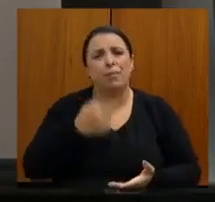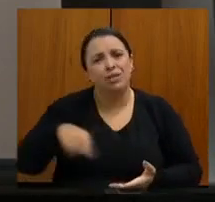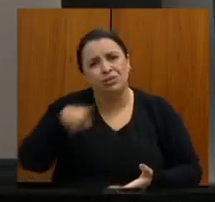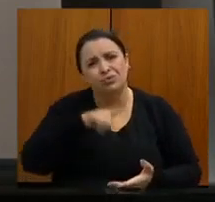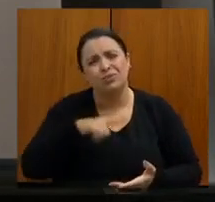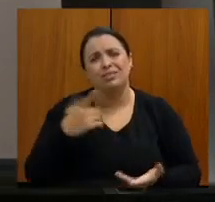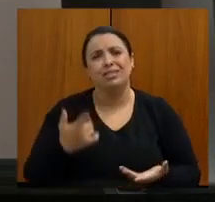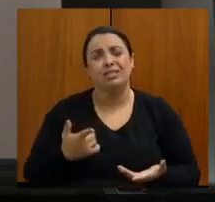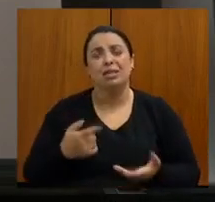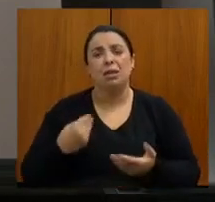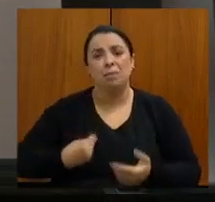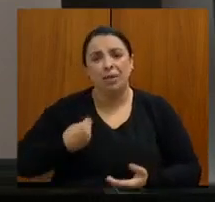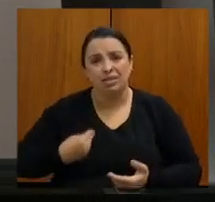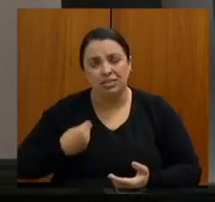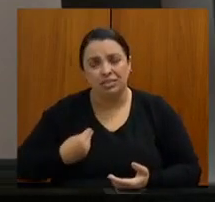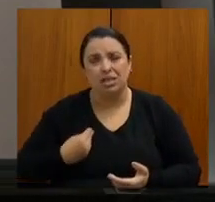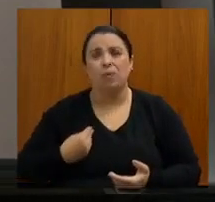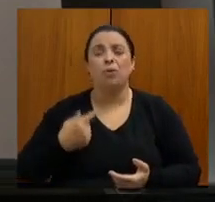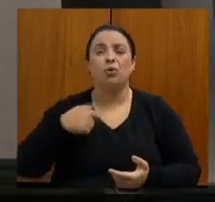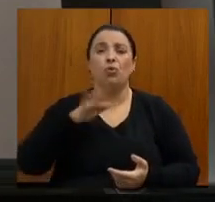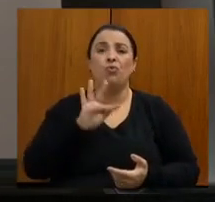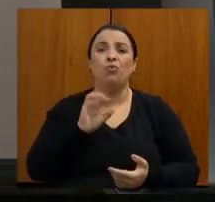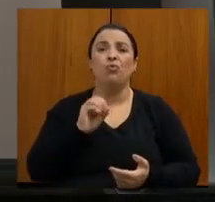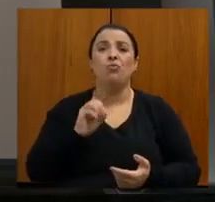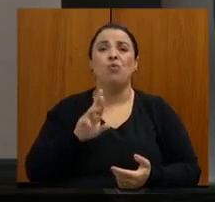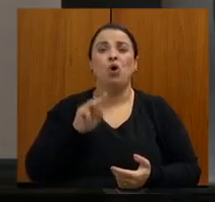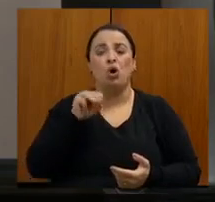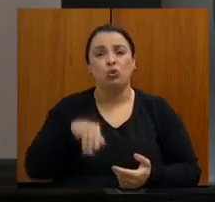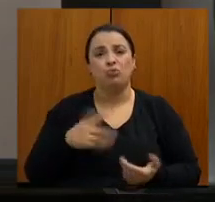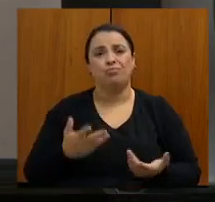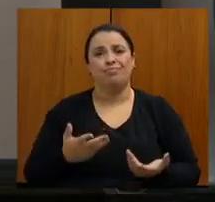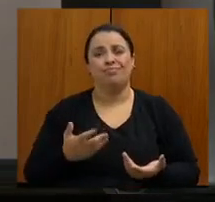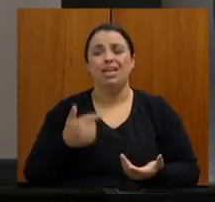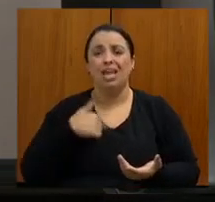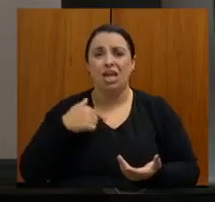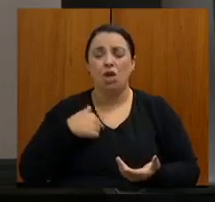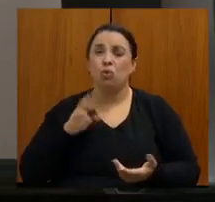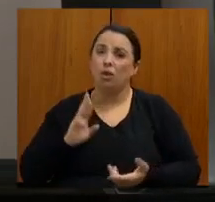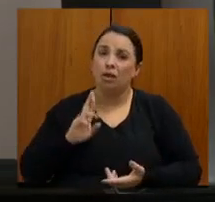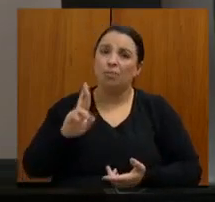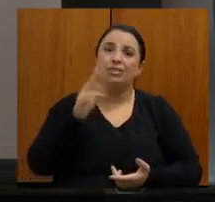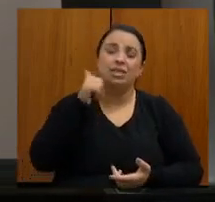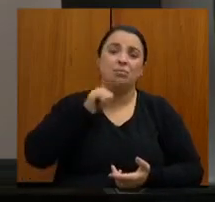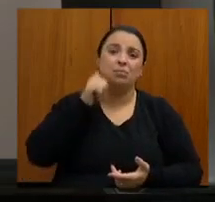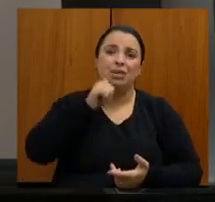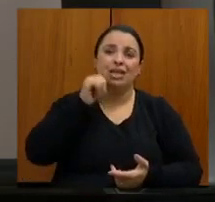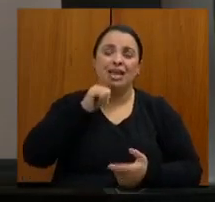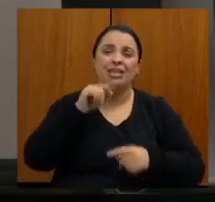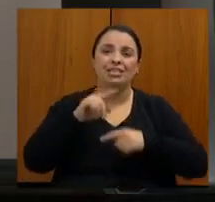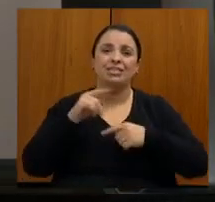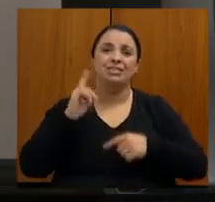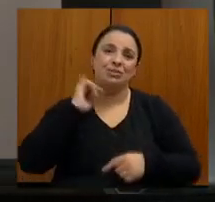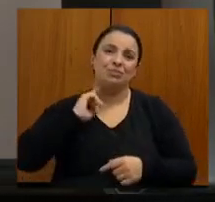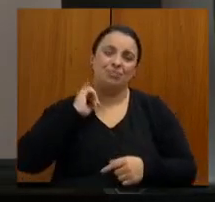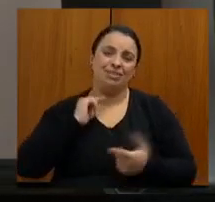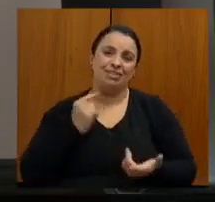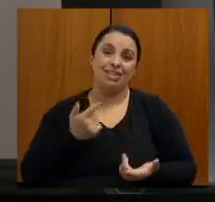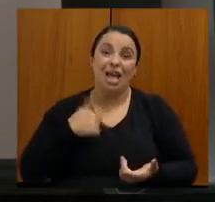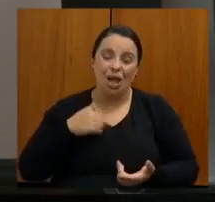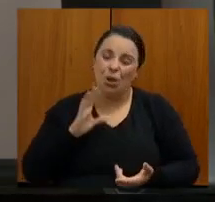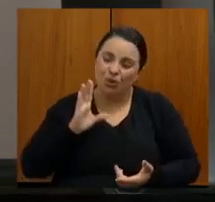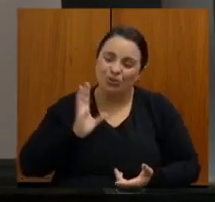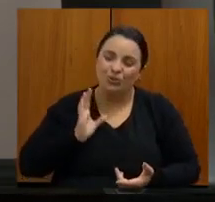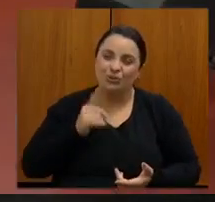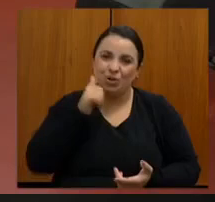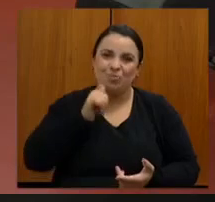no nosso fórum, vim aqui falar pelas mulheres de Minas, eu sou uma mulher, eu estou falando pelas mulheres de Minas,